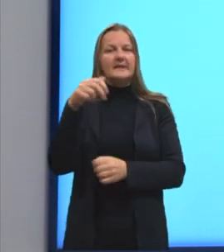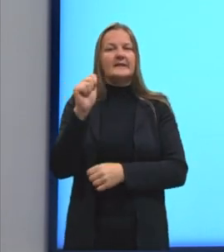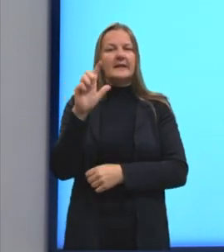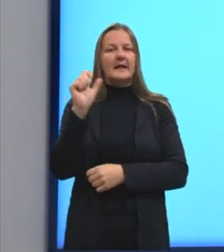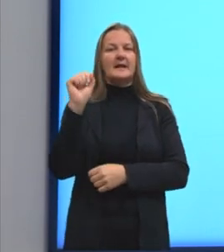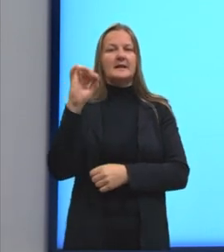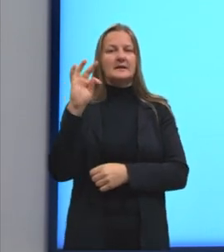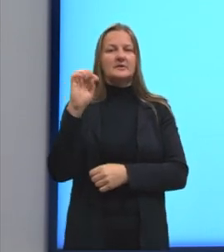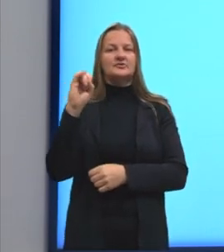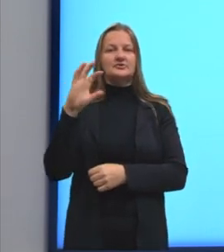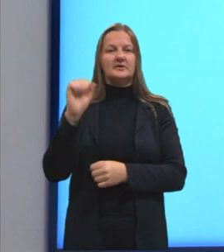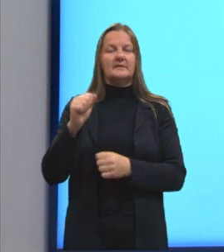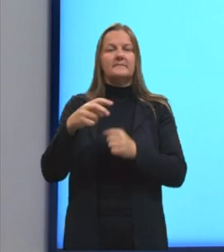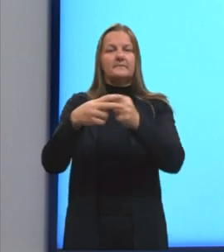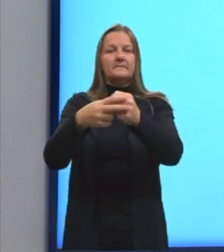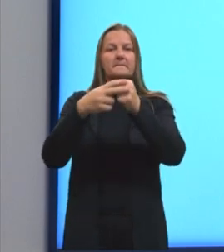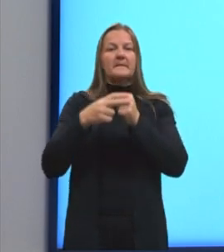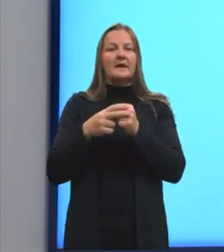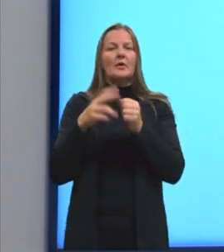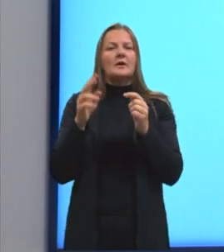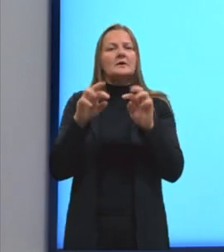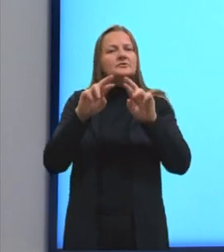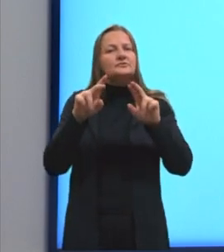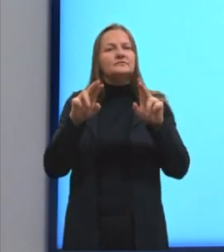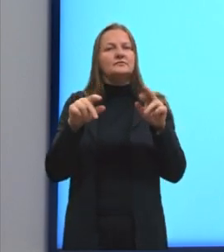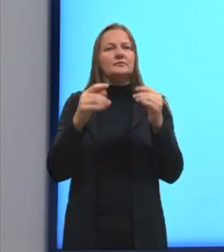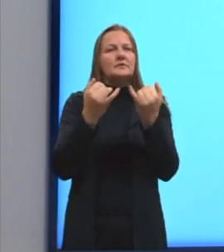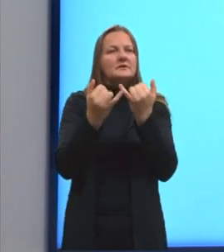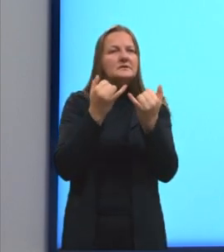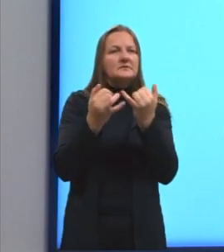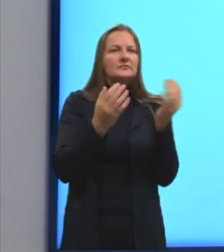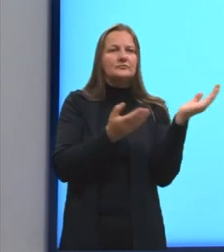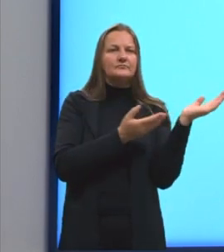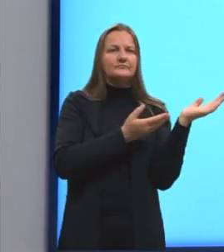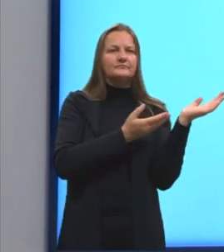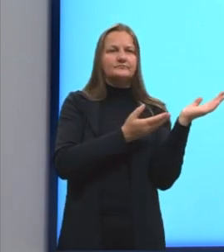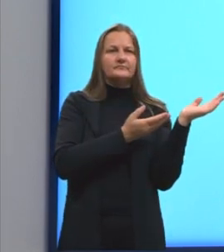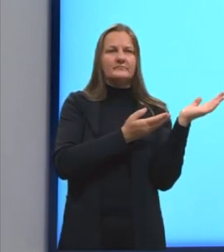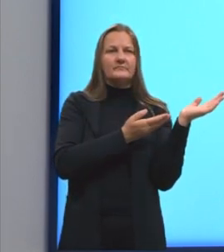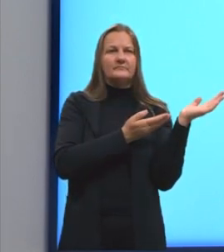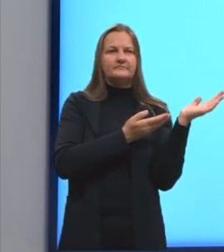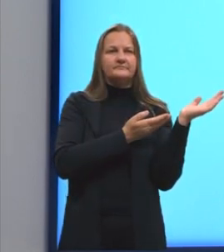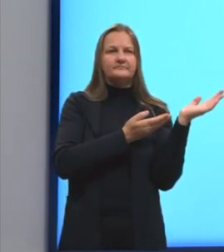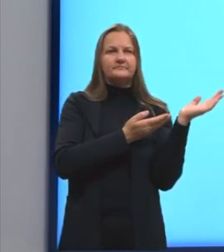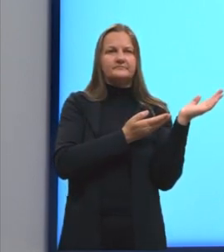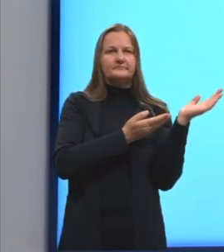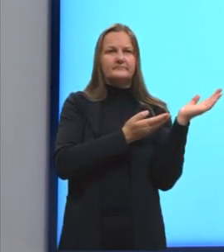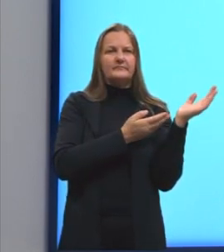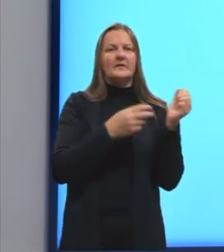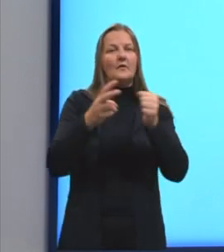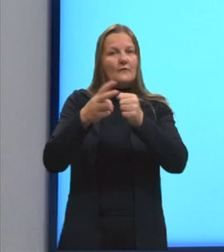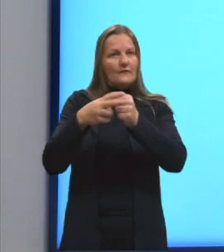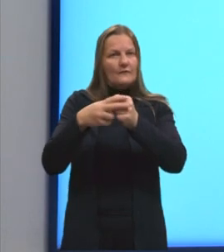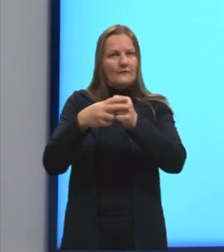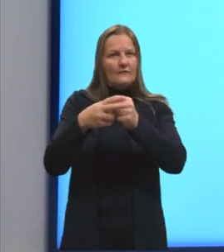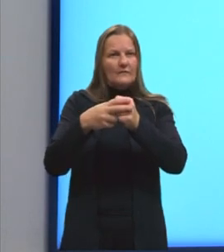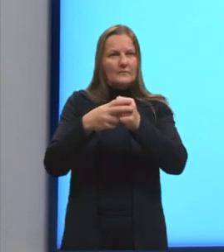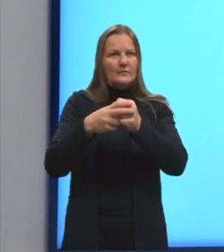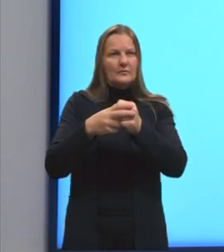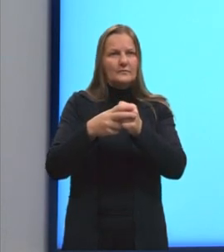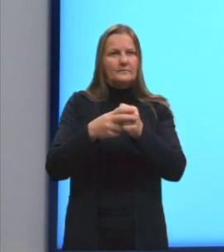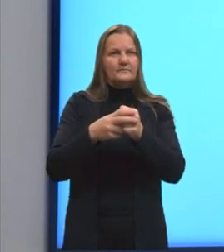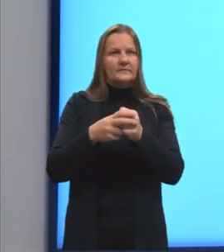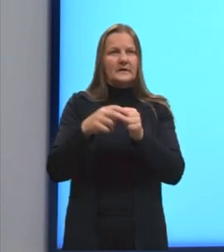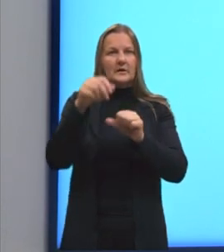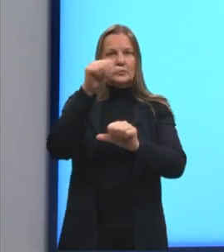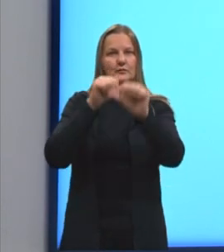gente tem o que a gente chama de voz passiva sintética. Na voz passiva sintética, vou ter um verbo e não